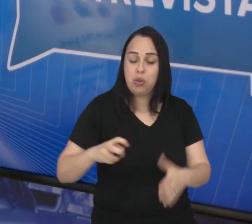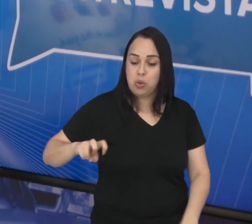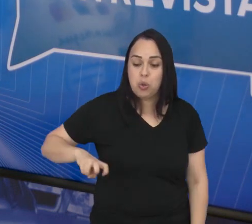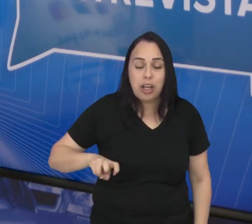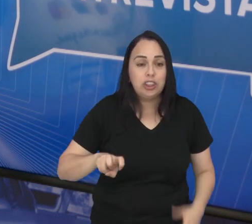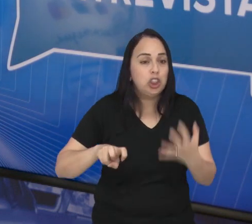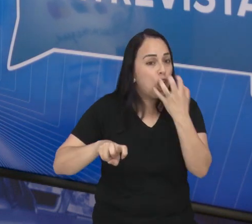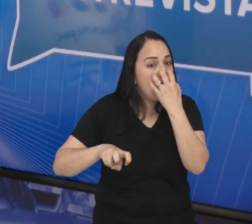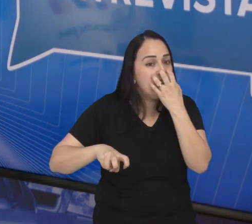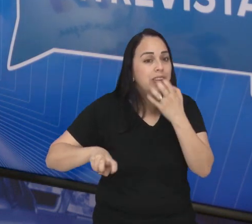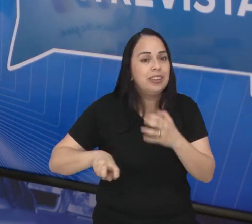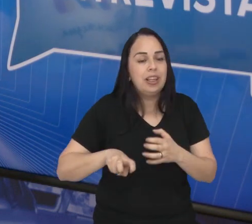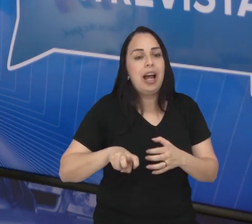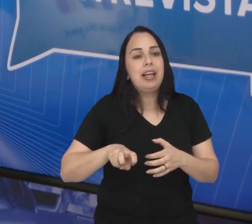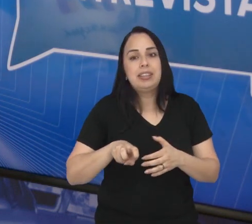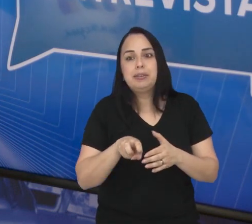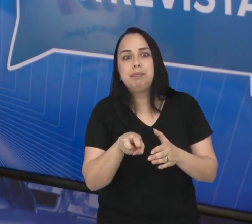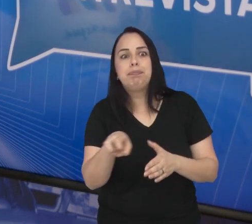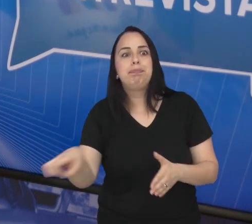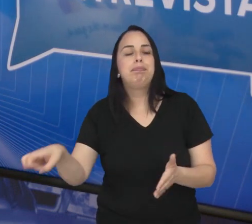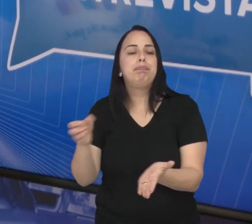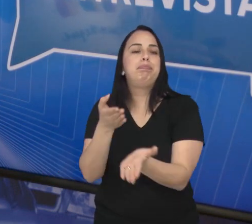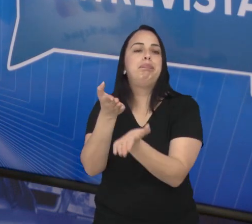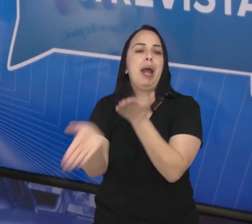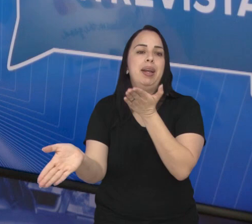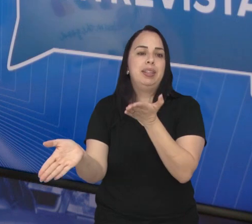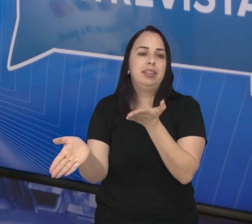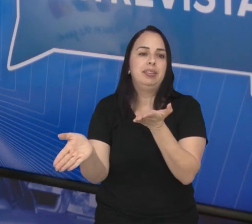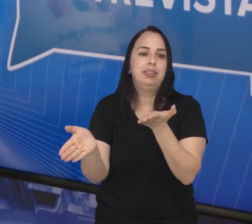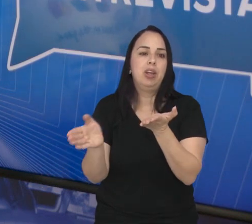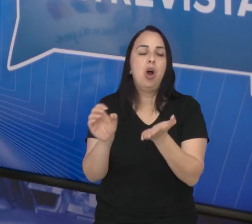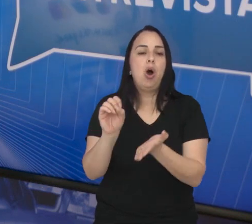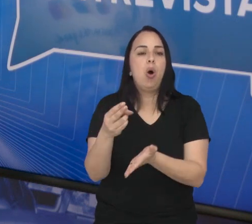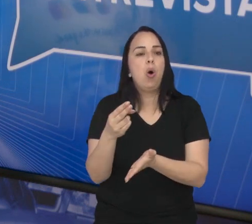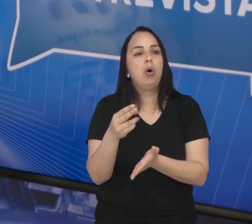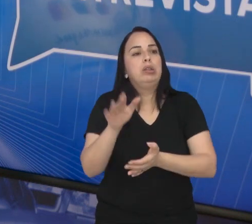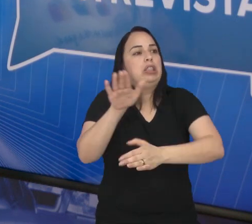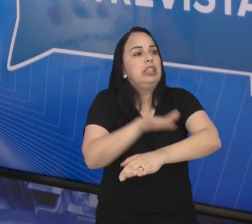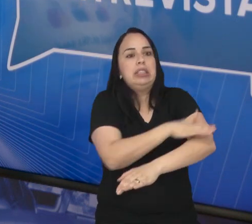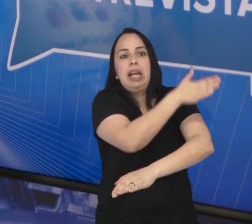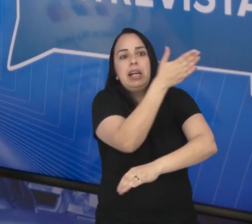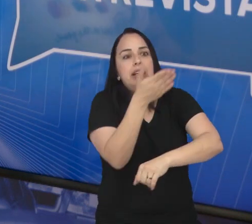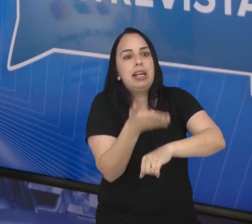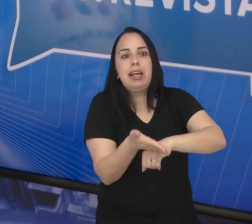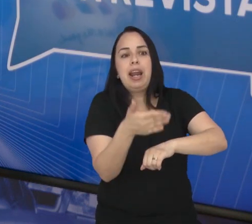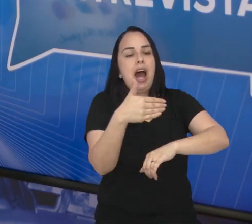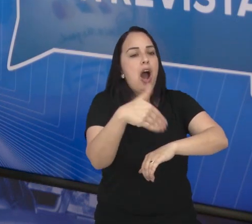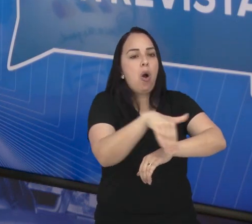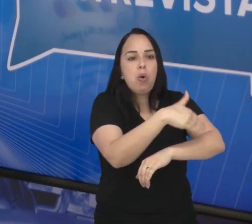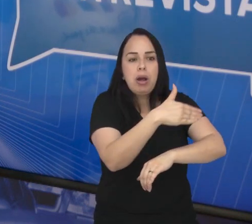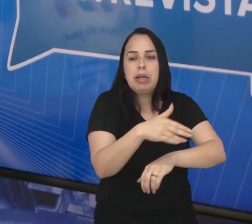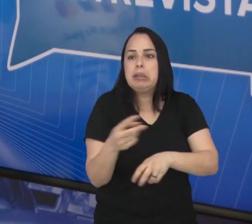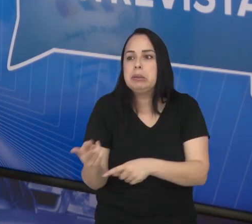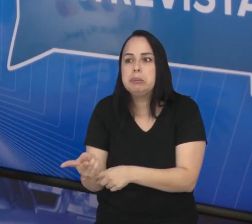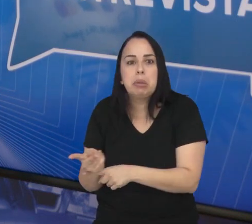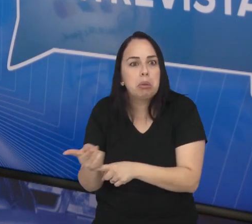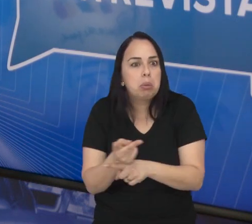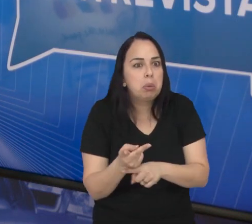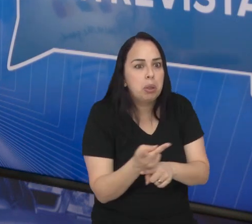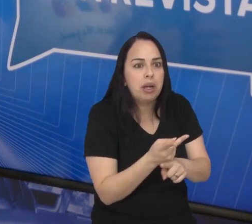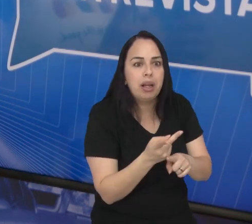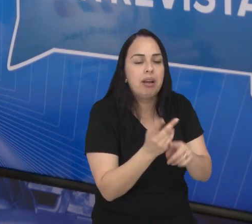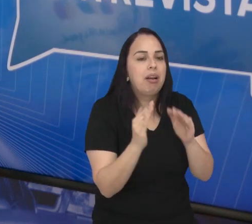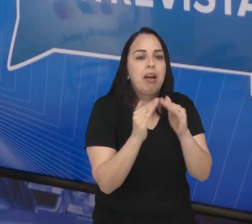às vezes, esse animal se perde ou passa o dia todo na rua voltando para a sua casa